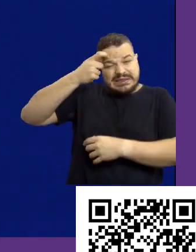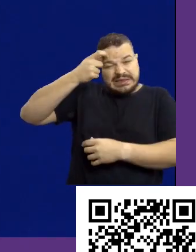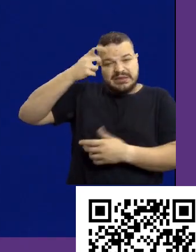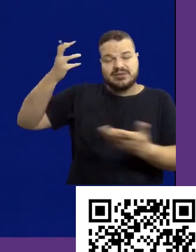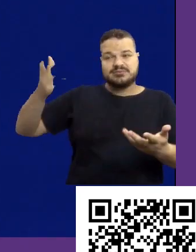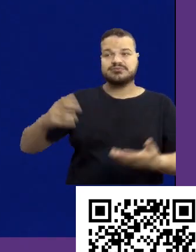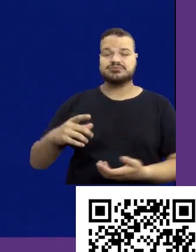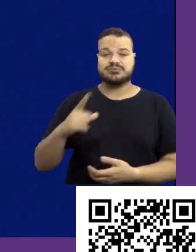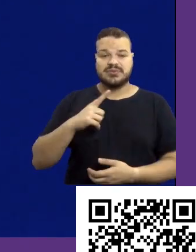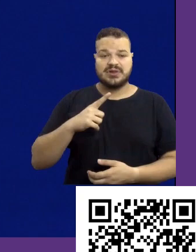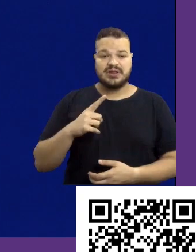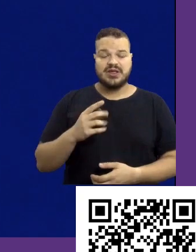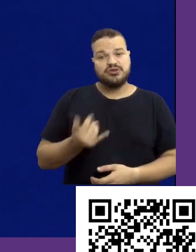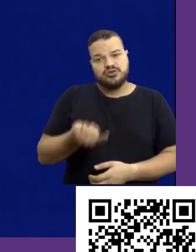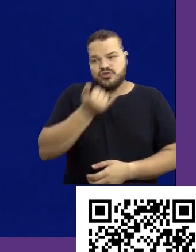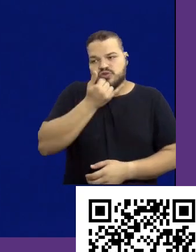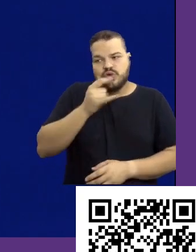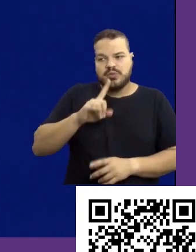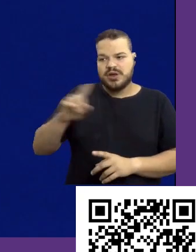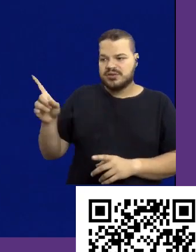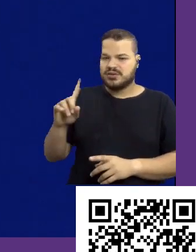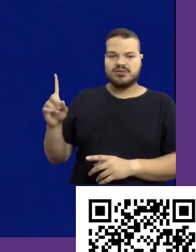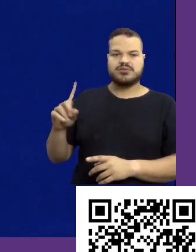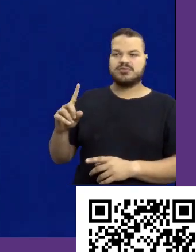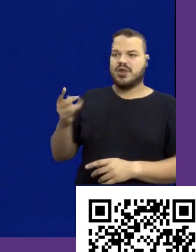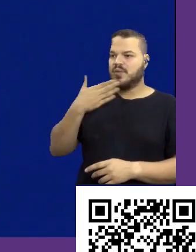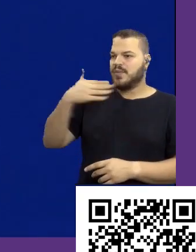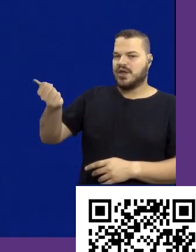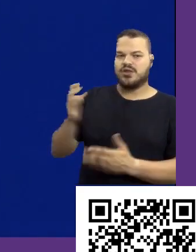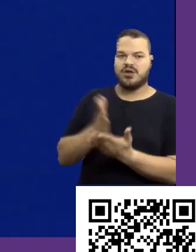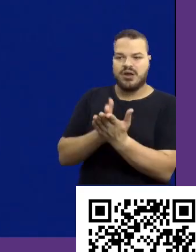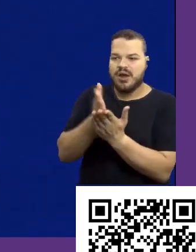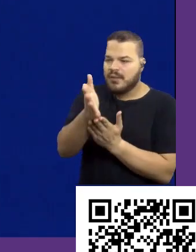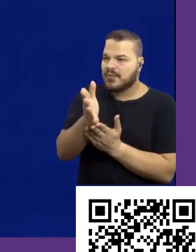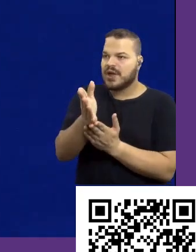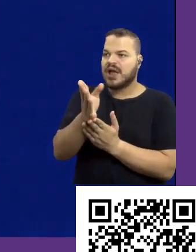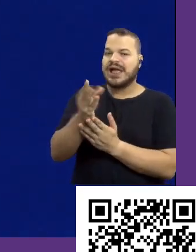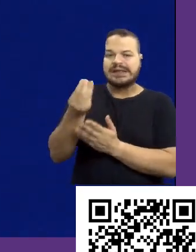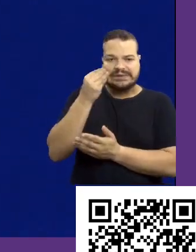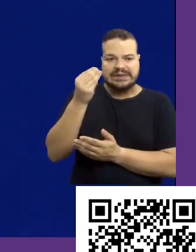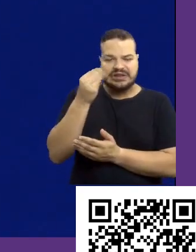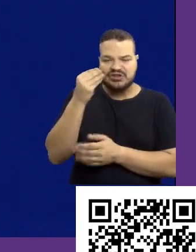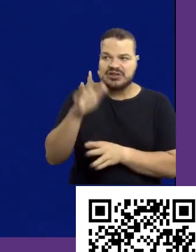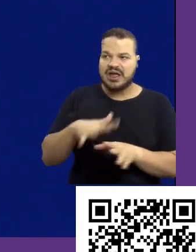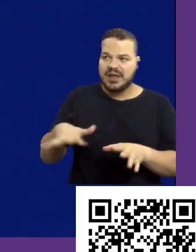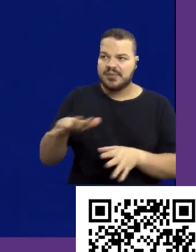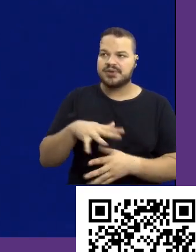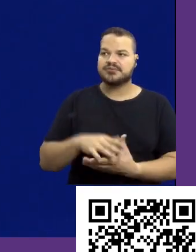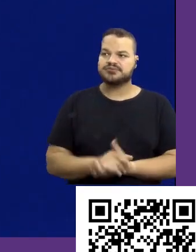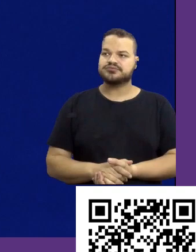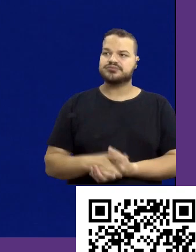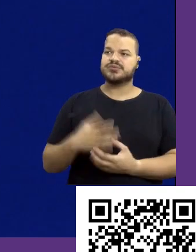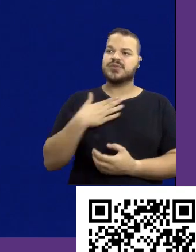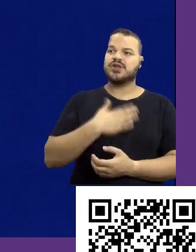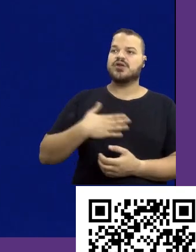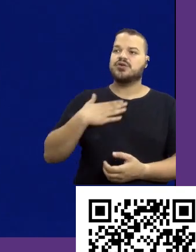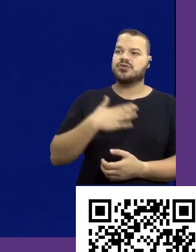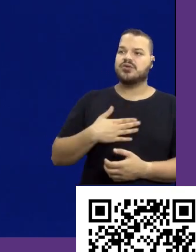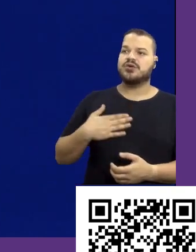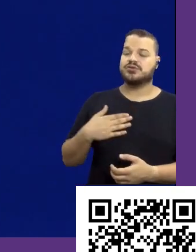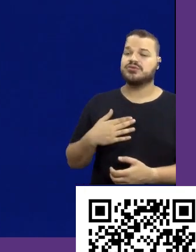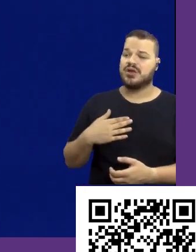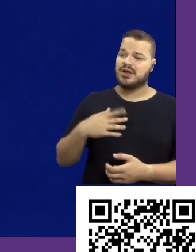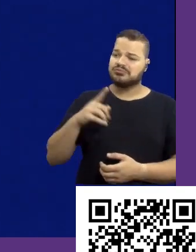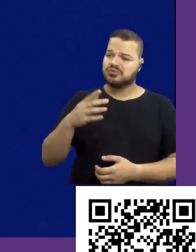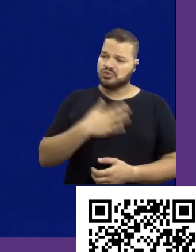desculpa, mas isso não é o melhor caminho. Eu falo que a gente tem que testar mercado. Eu acho que eu gosto disso. Vai